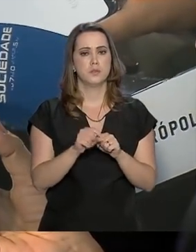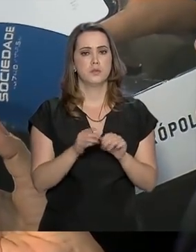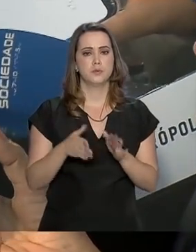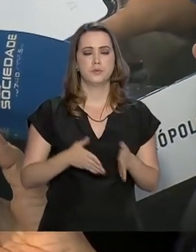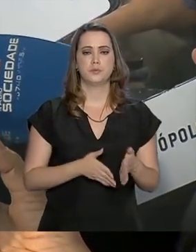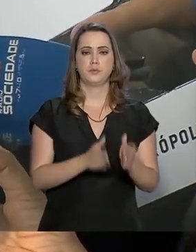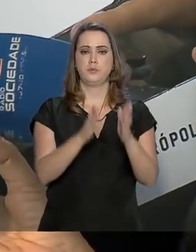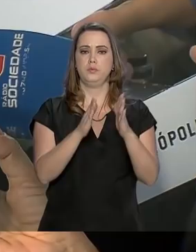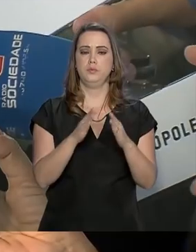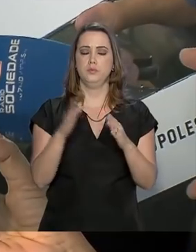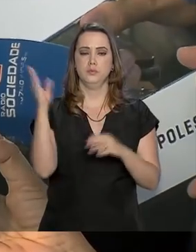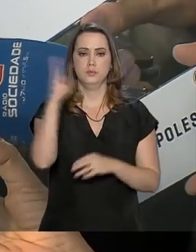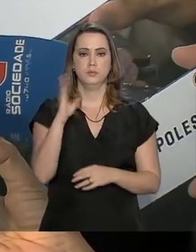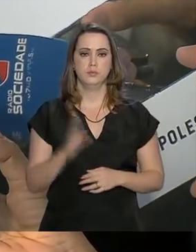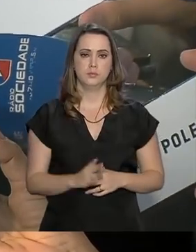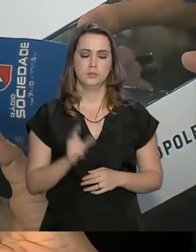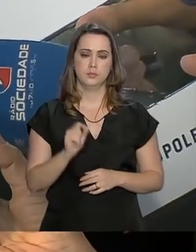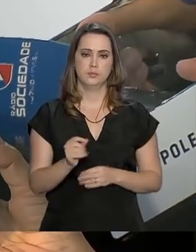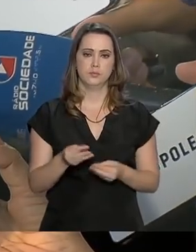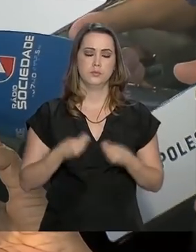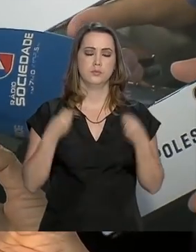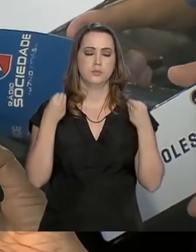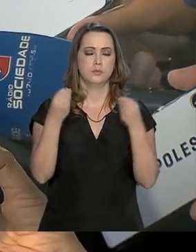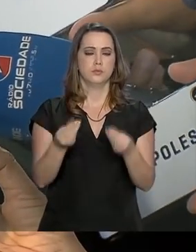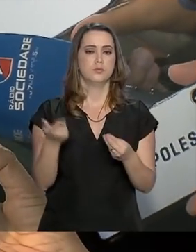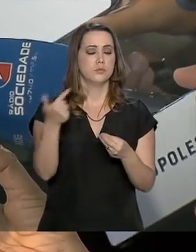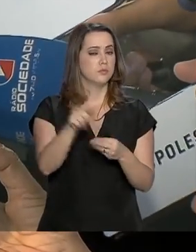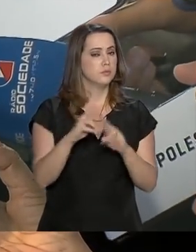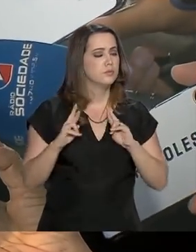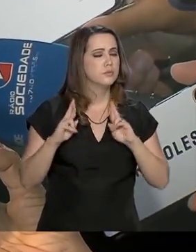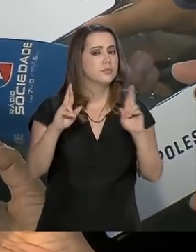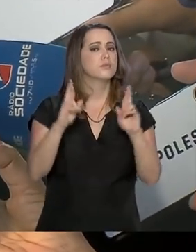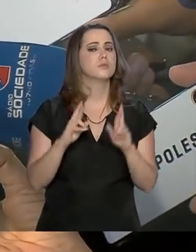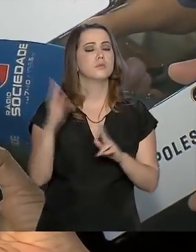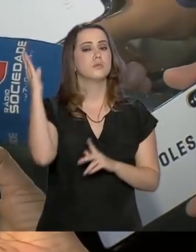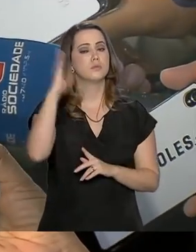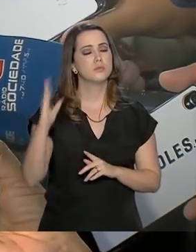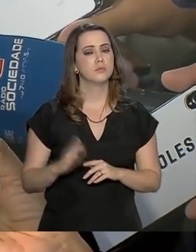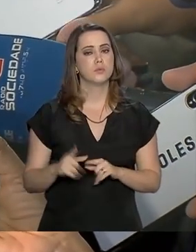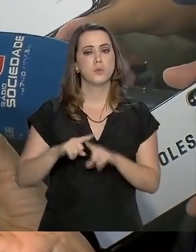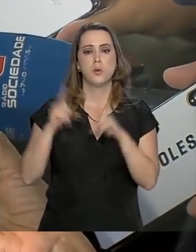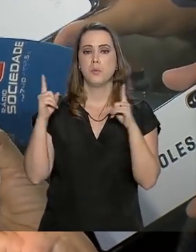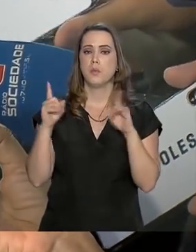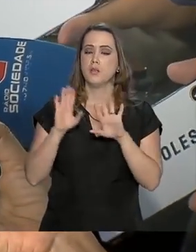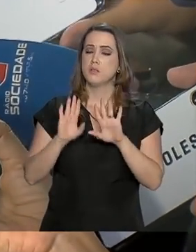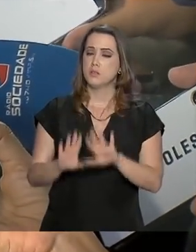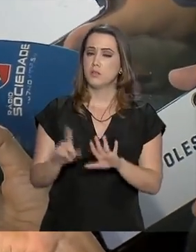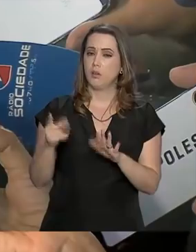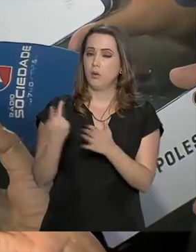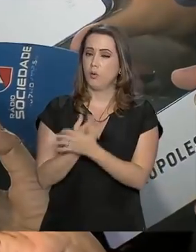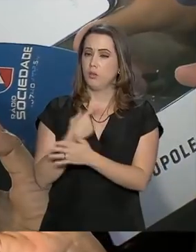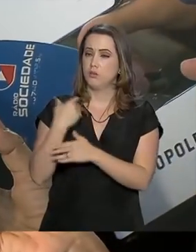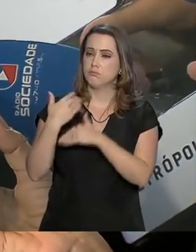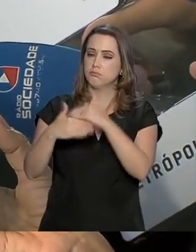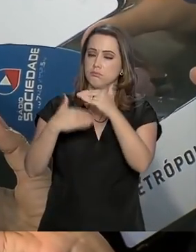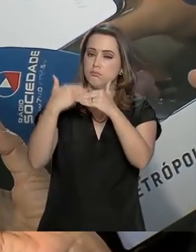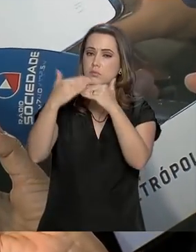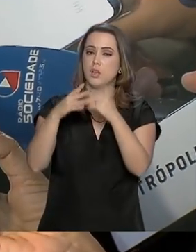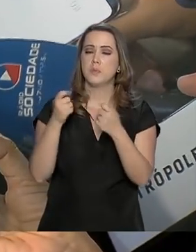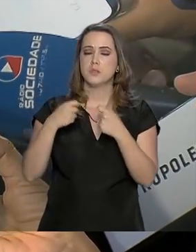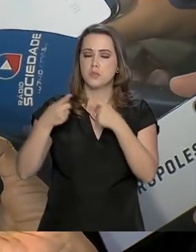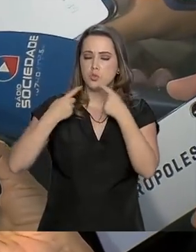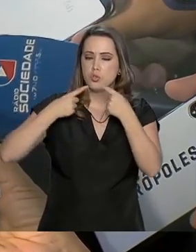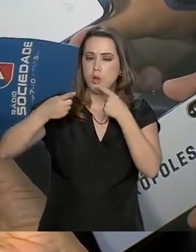ruas com os brasileiros, de trazer de volta a esperança para o país, mas isso vai ser construído com muito